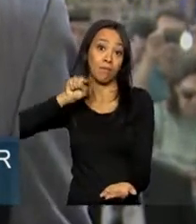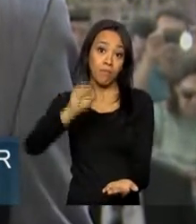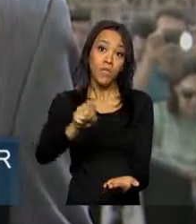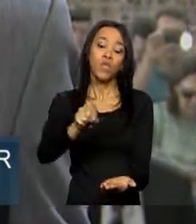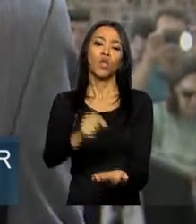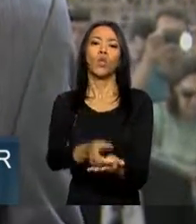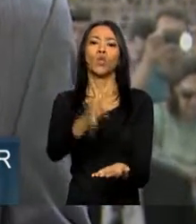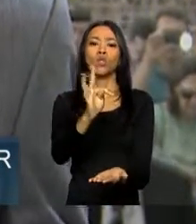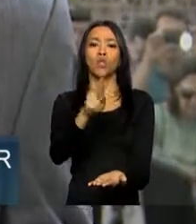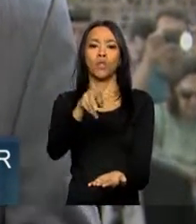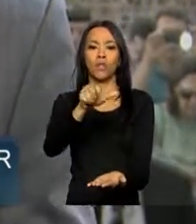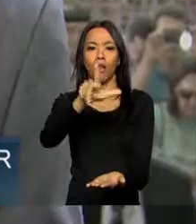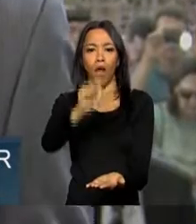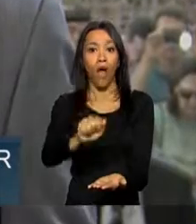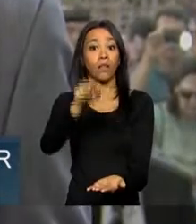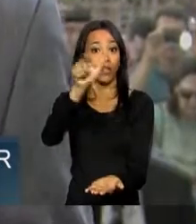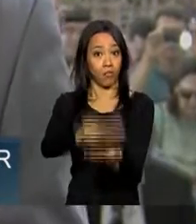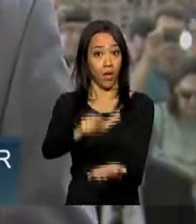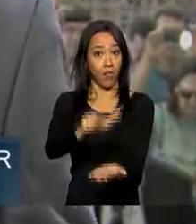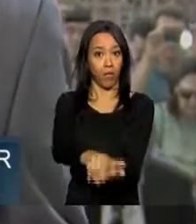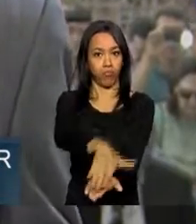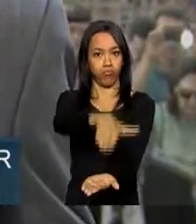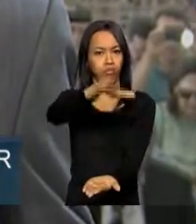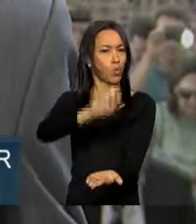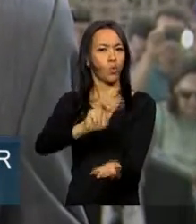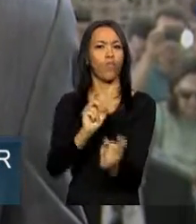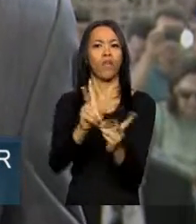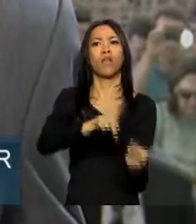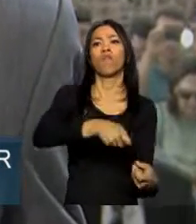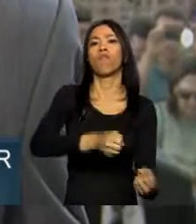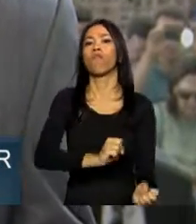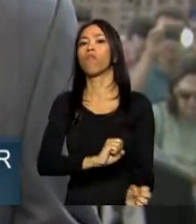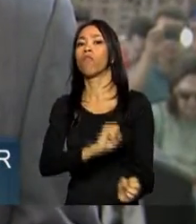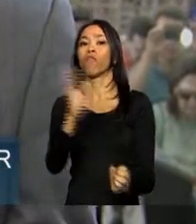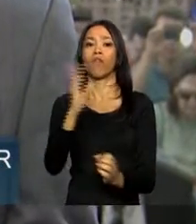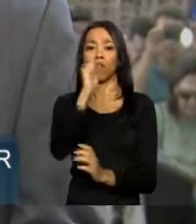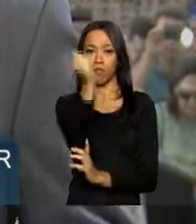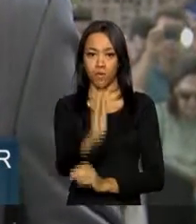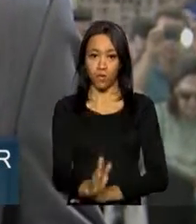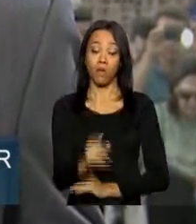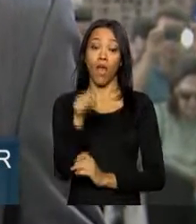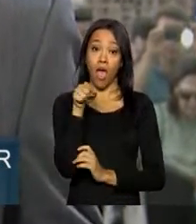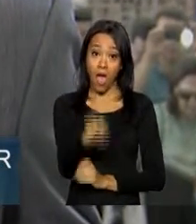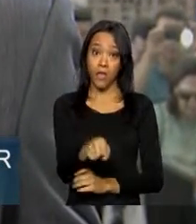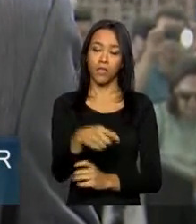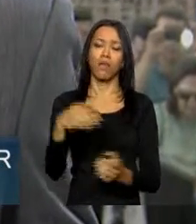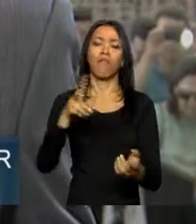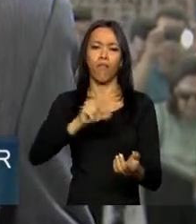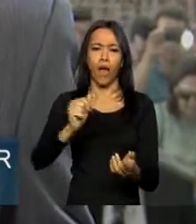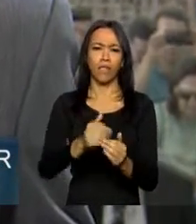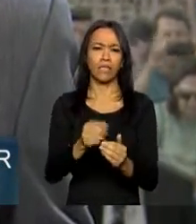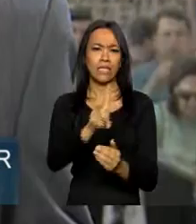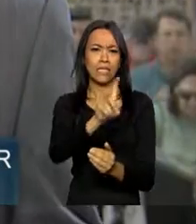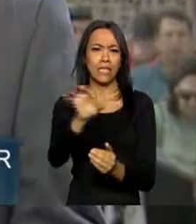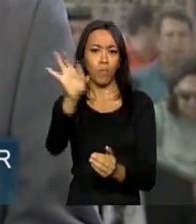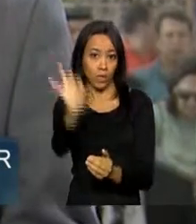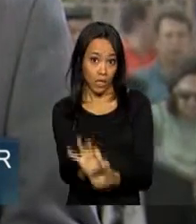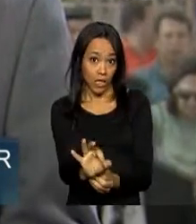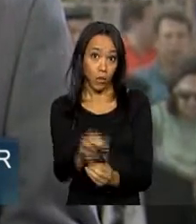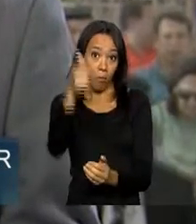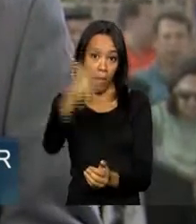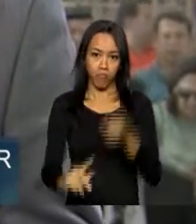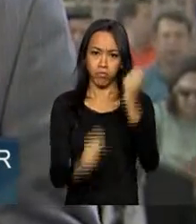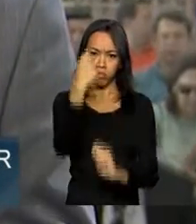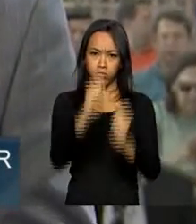de celulose por ano, tudo para exportação. Com o projeto de ampliação, essa produção vai ter um aumento de mais de 100% e o